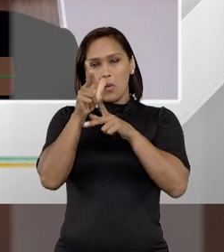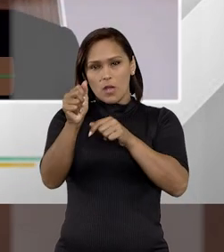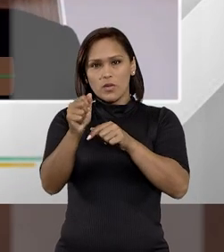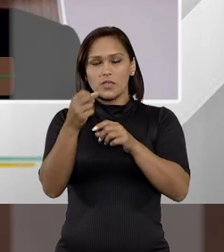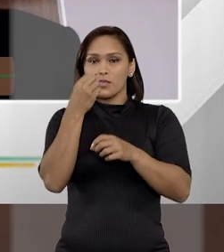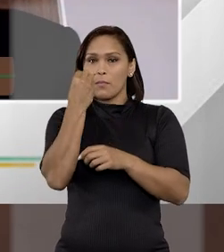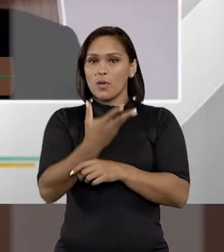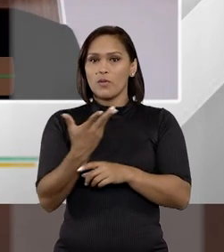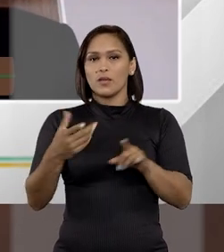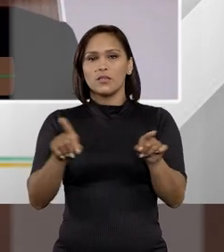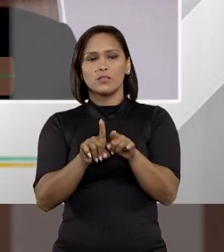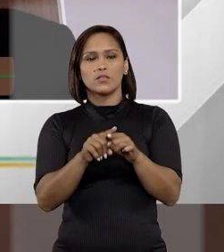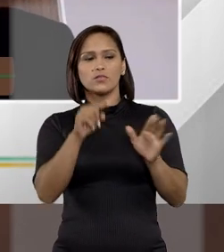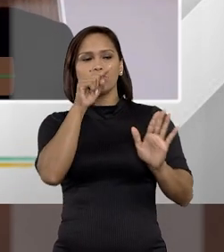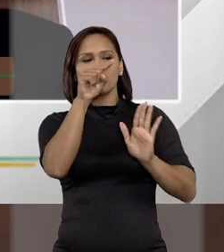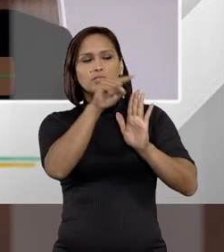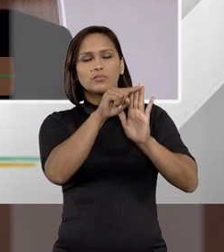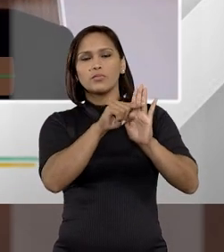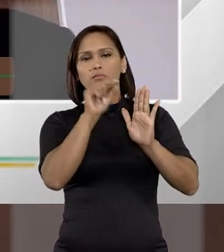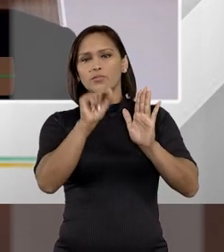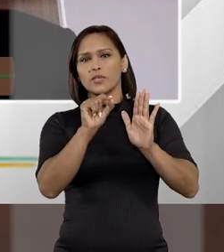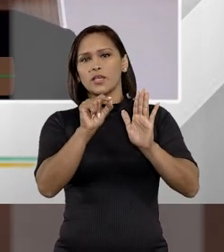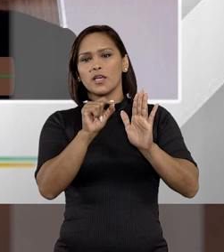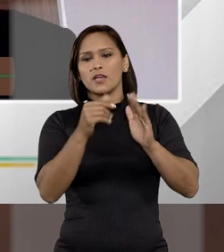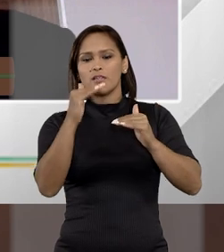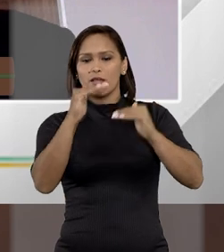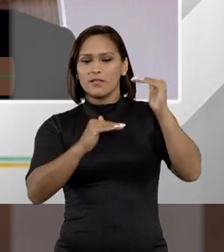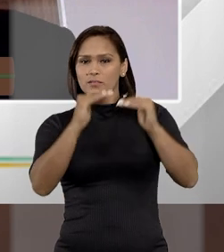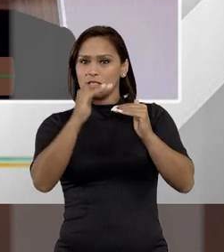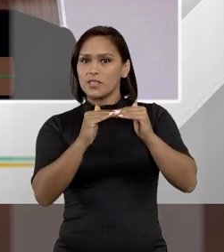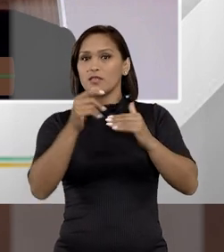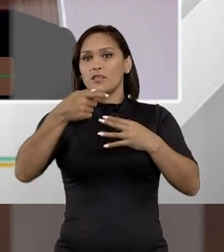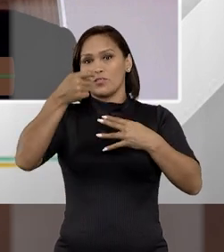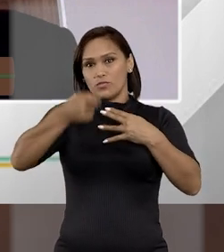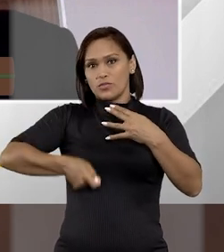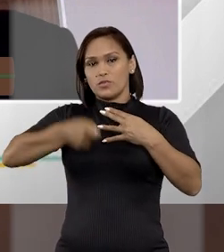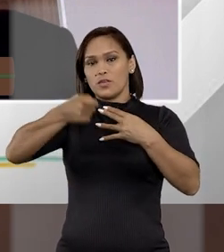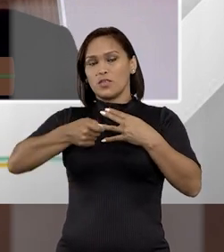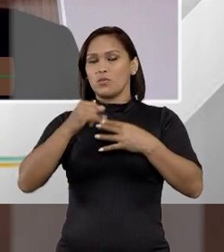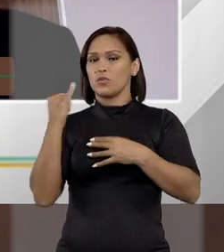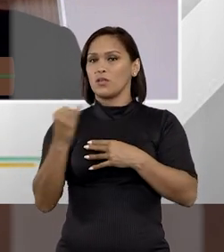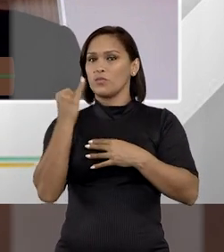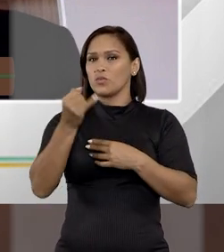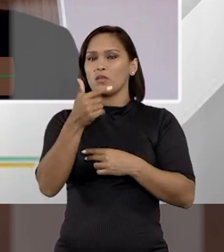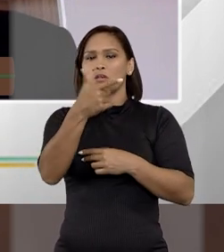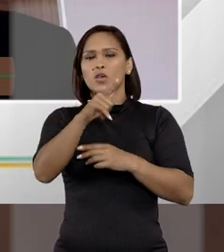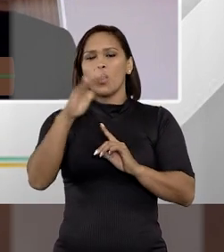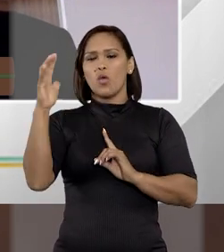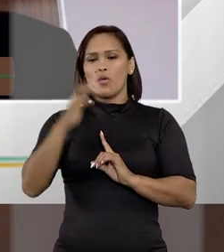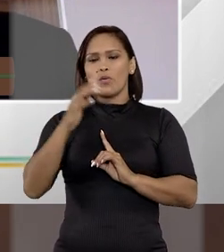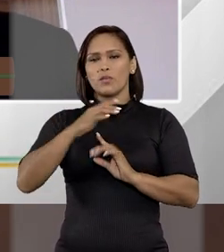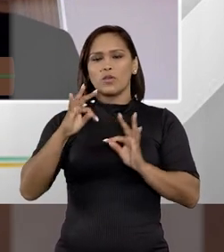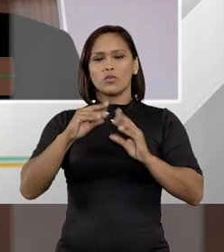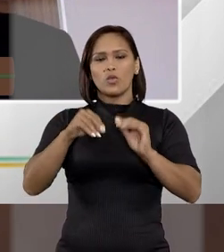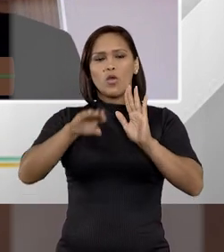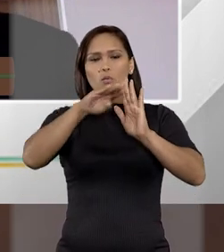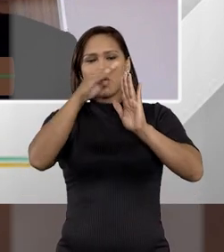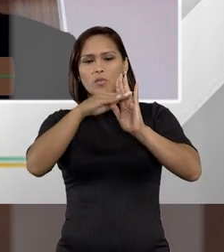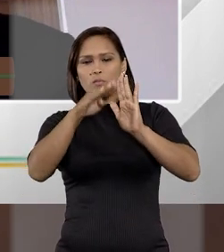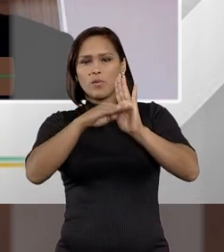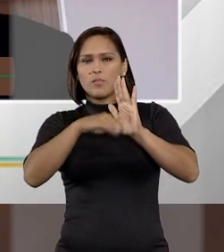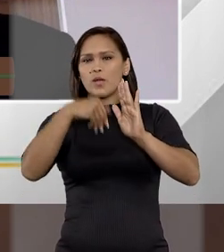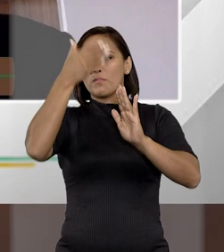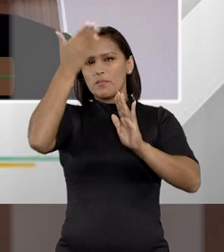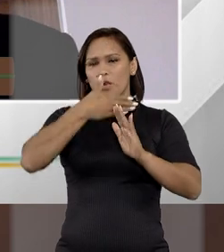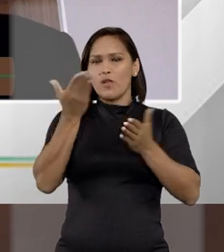conquista, não só do ponto de vista aí da questão da imparcialidade do julgador, né, que não estaria contaminado com aqueles elementos